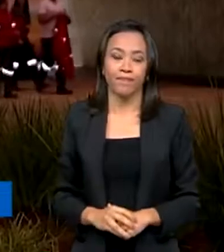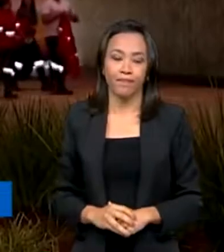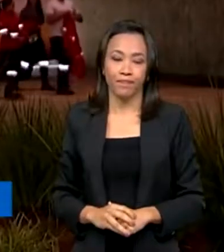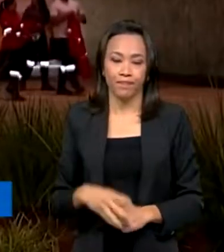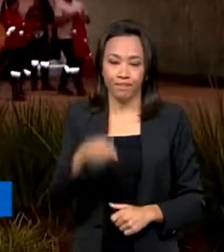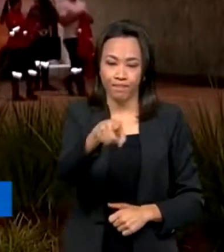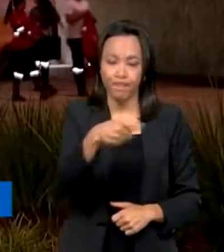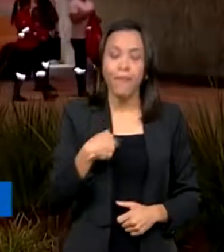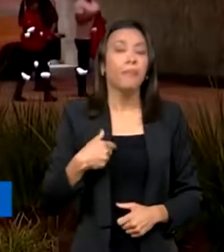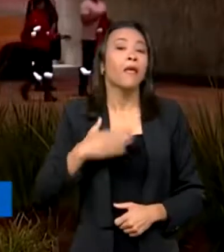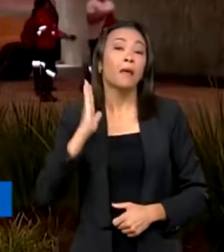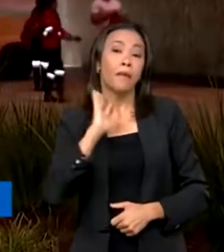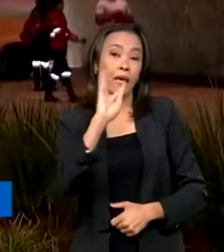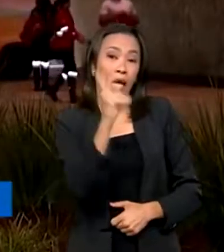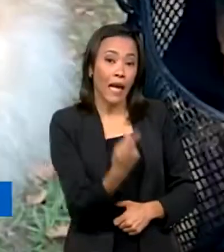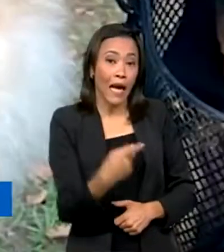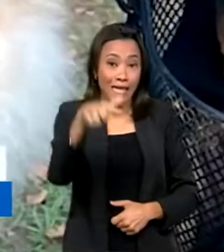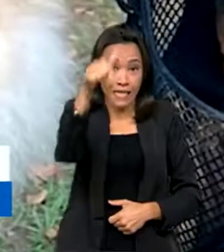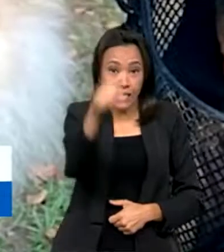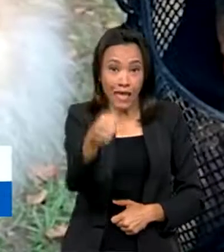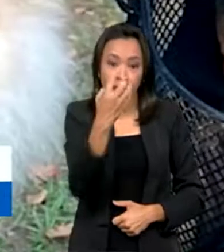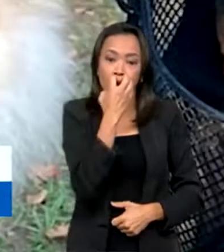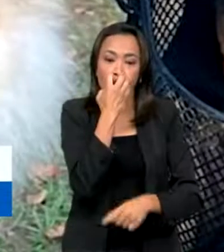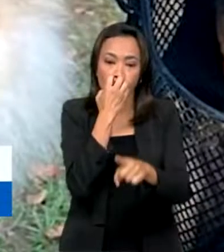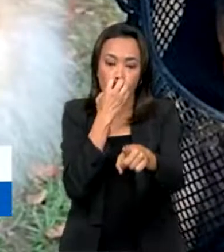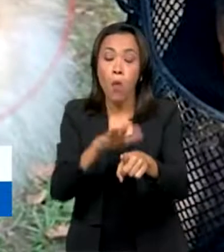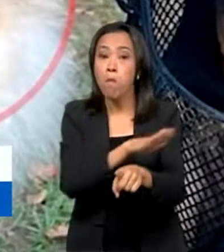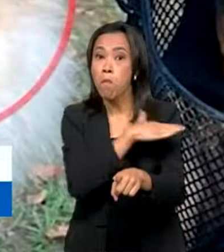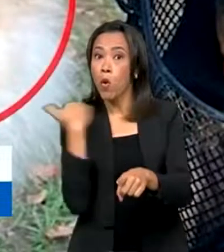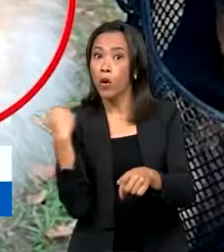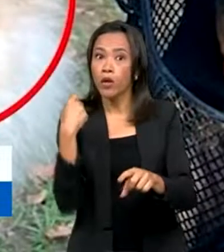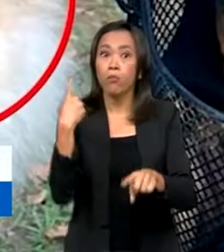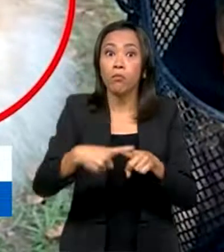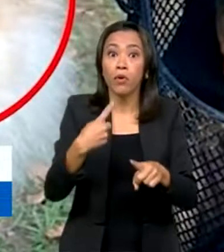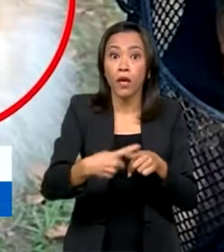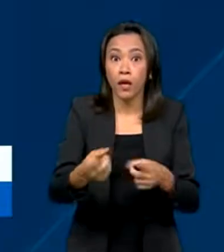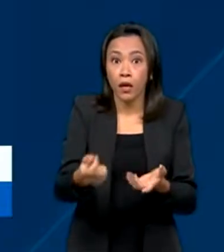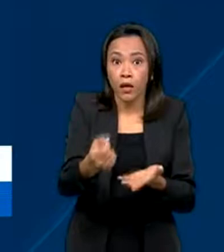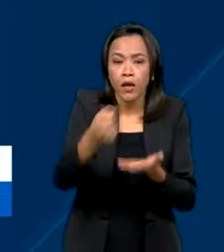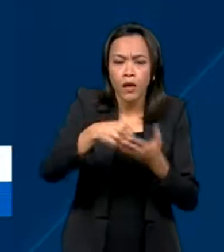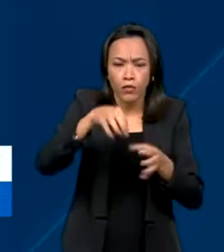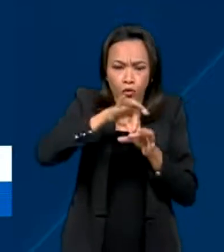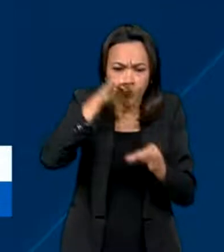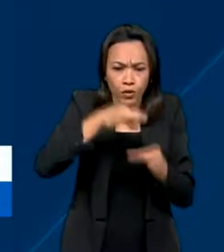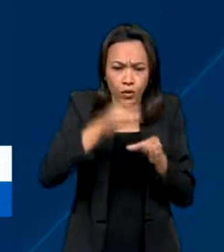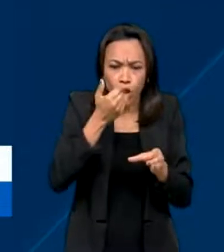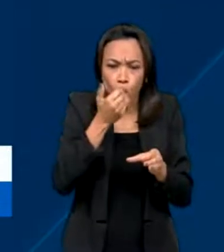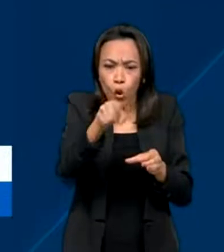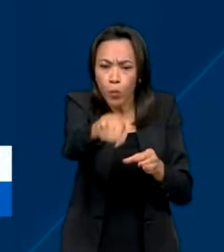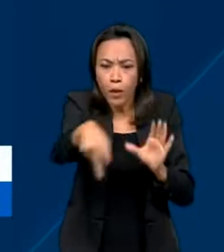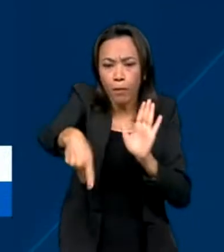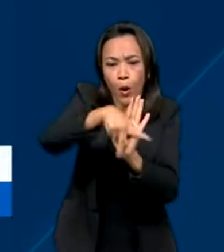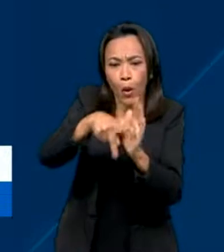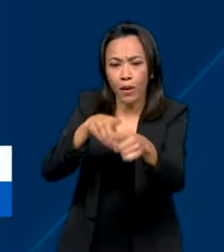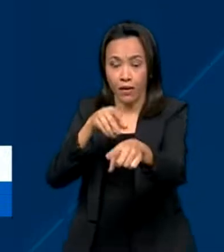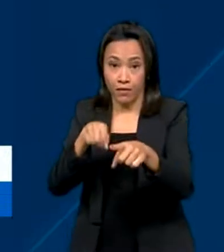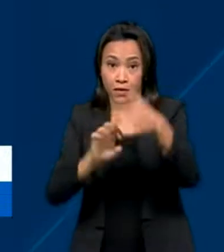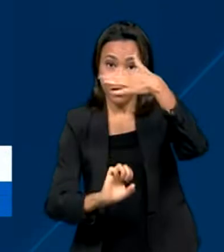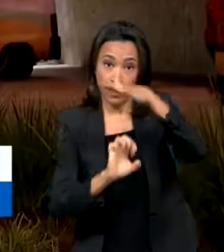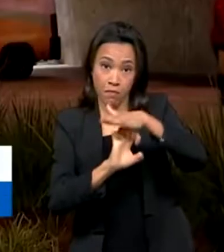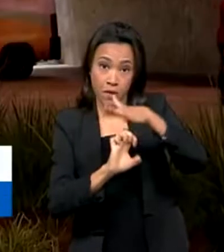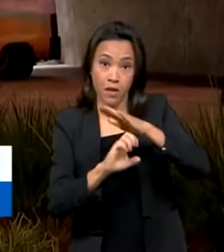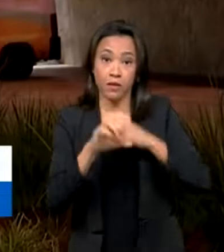Em Belo Horizonte, sete cachorros morreram depois de ingerirem petiscos para cães da fabricante Bassar.